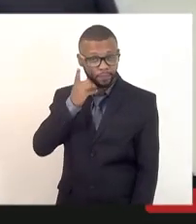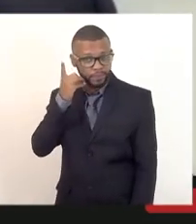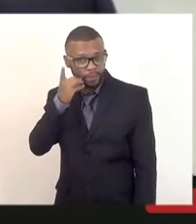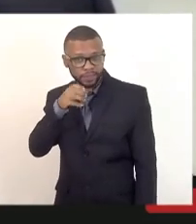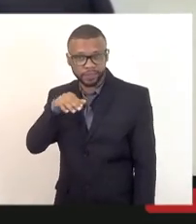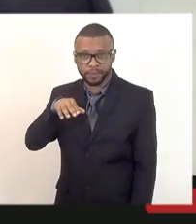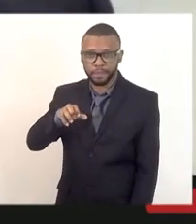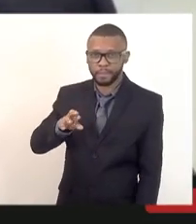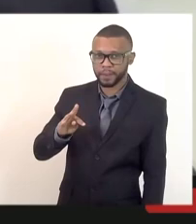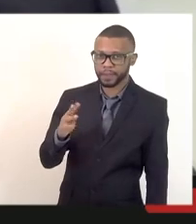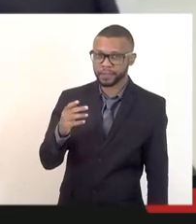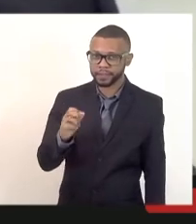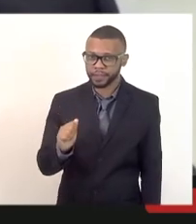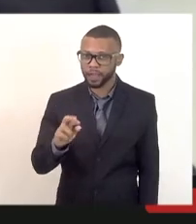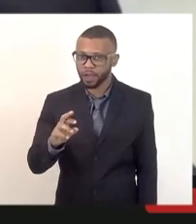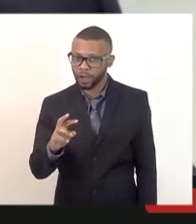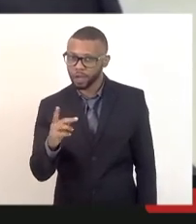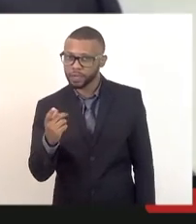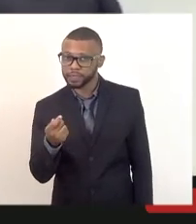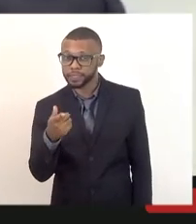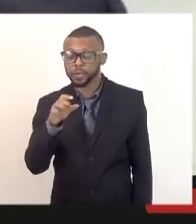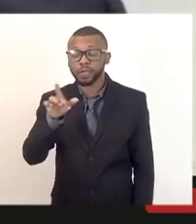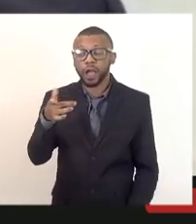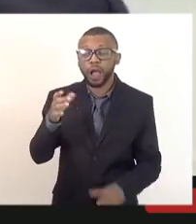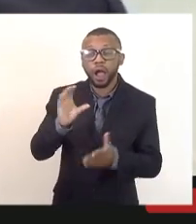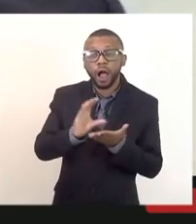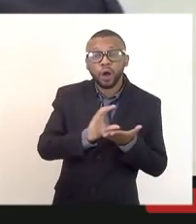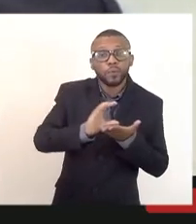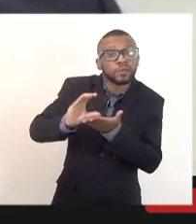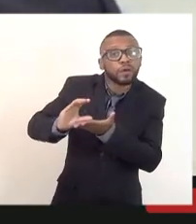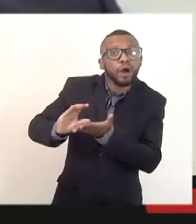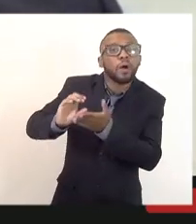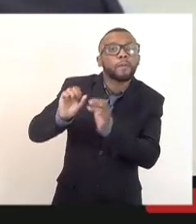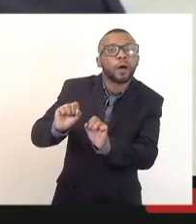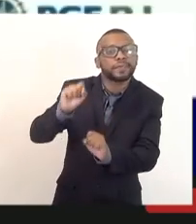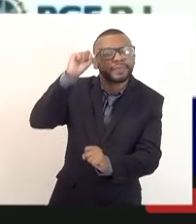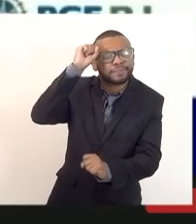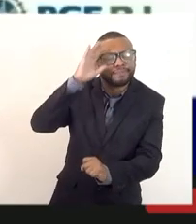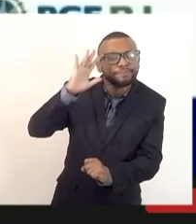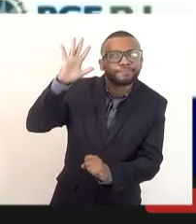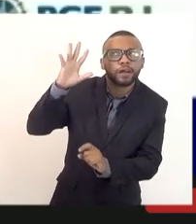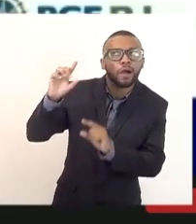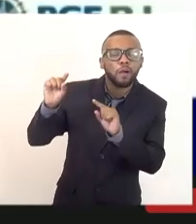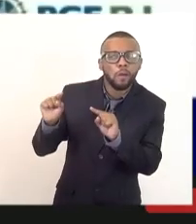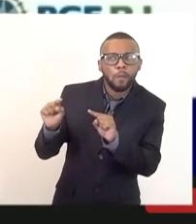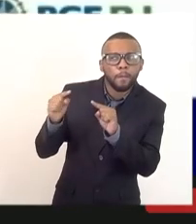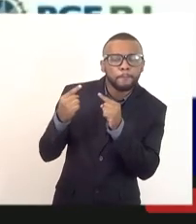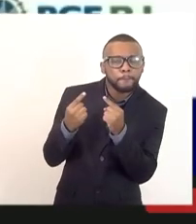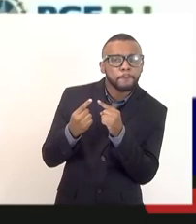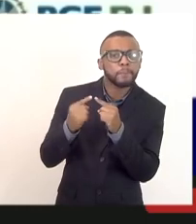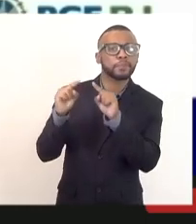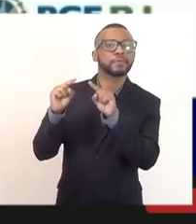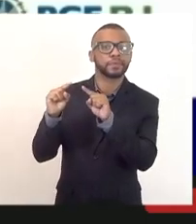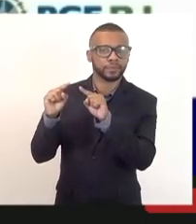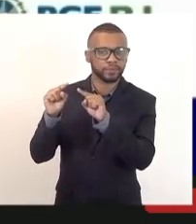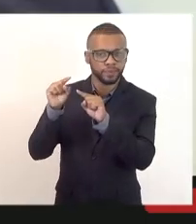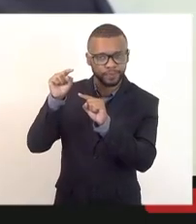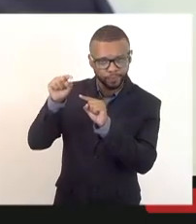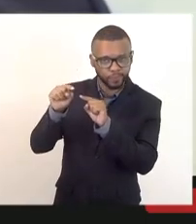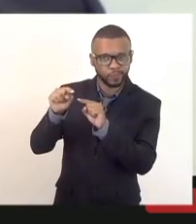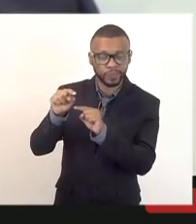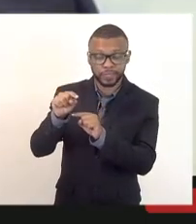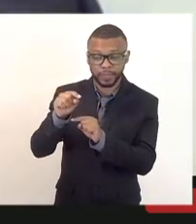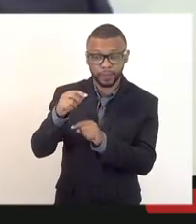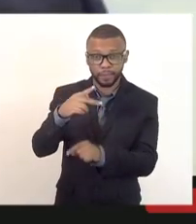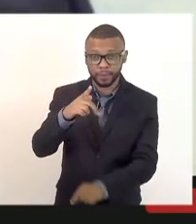concorde, autorize, a comissão pode ser a provocadora da PGE. Eu me comprometo a fazer um apanhado aqui, ouvir o